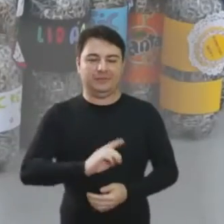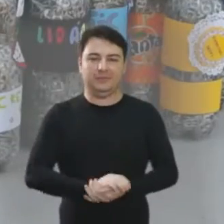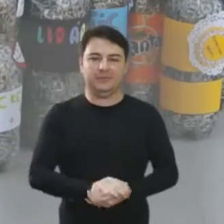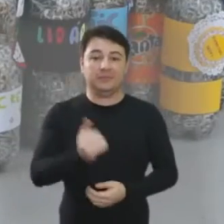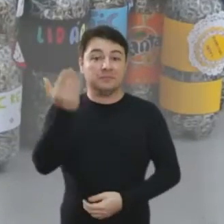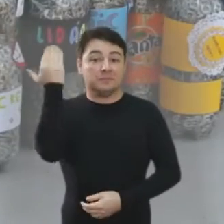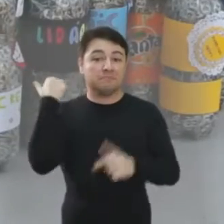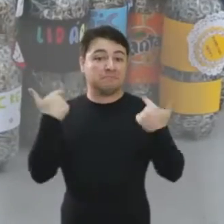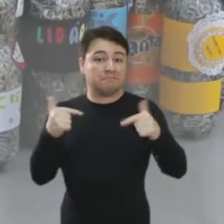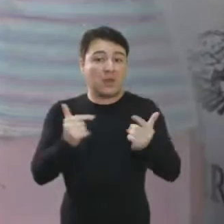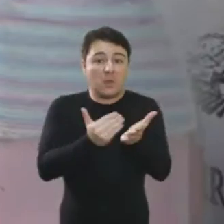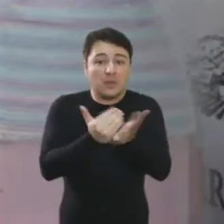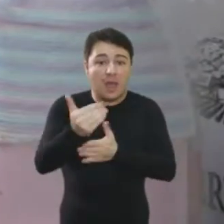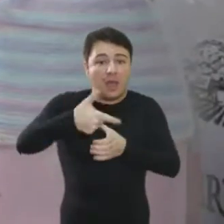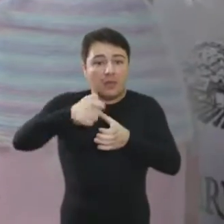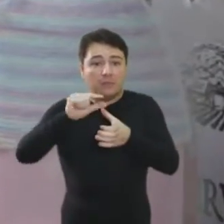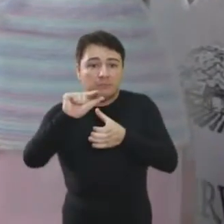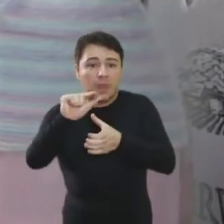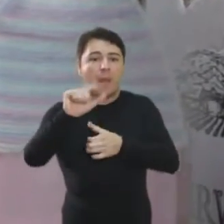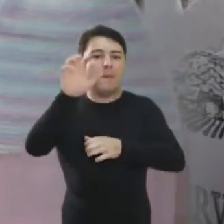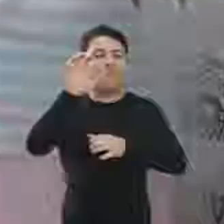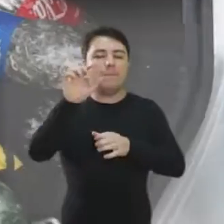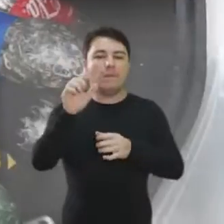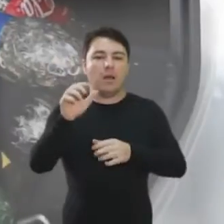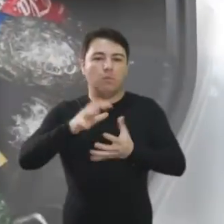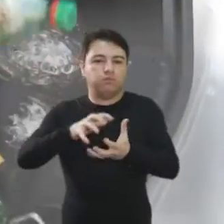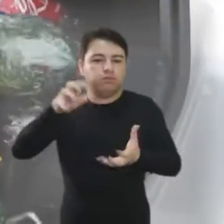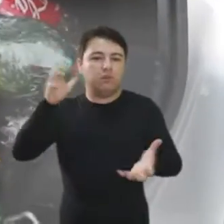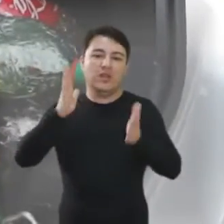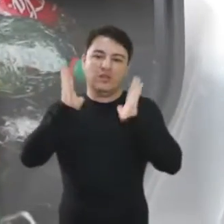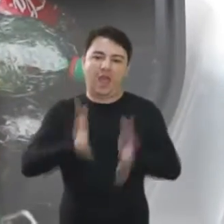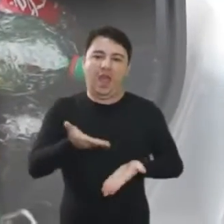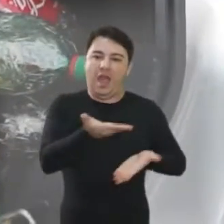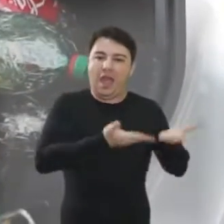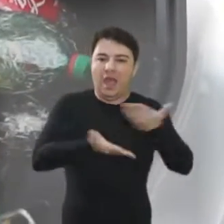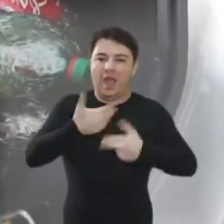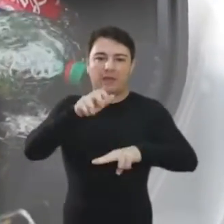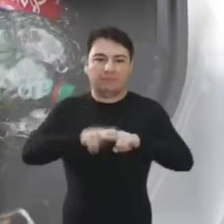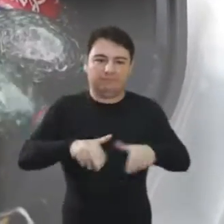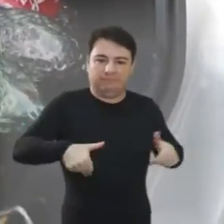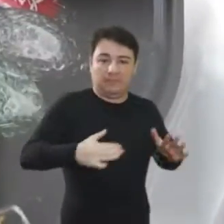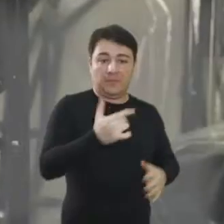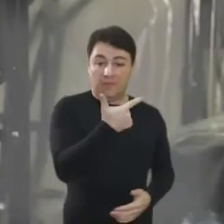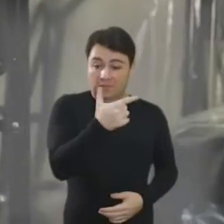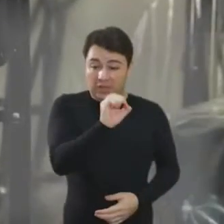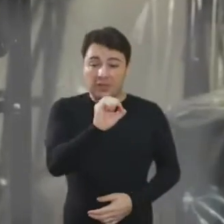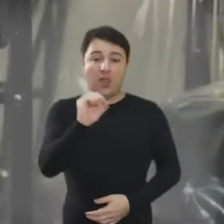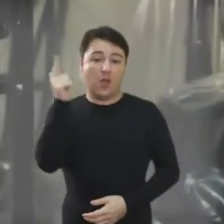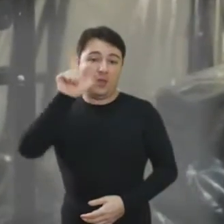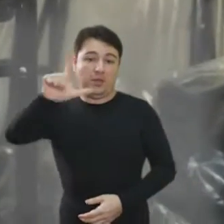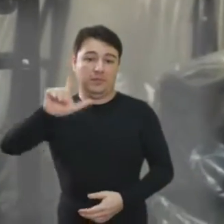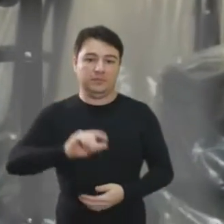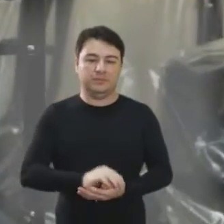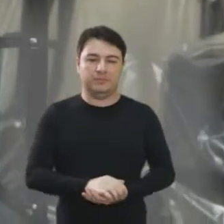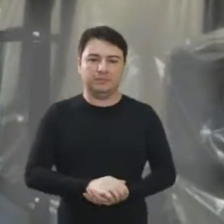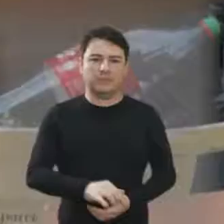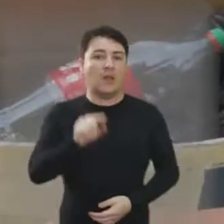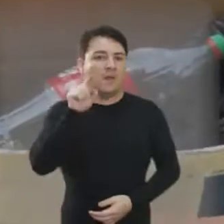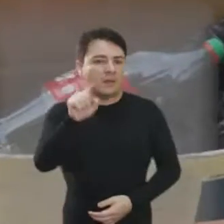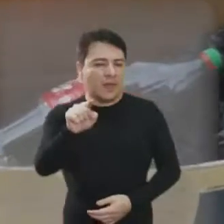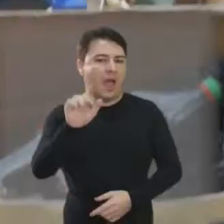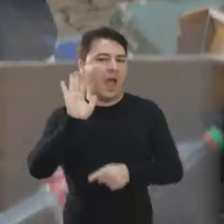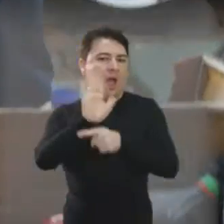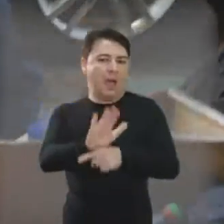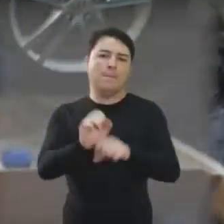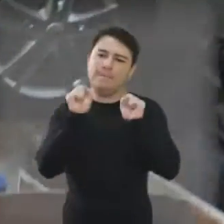Sucesso desde que foi lançado, a campanha já arrecadou cerca de meia tonelada de lacres e entregou mais de 20 cadeiras de rodas.